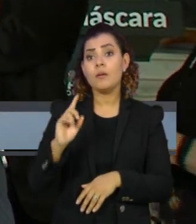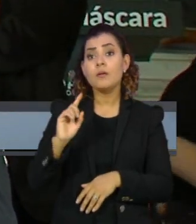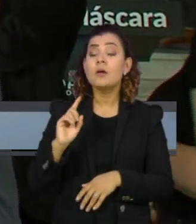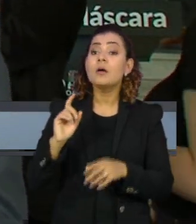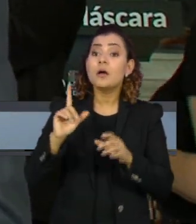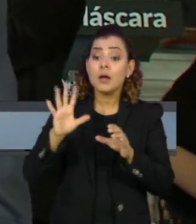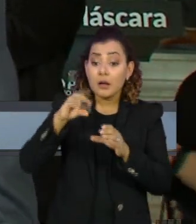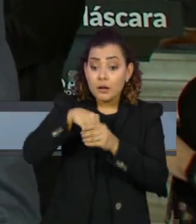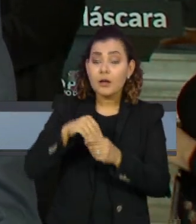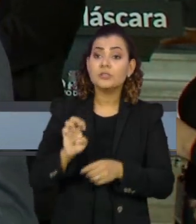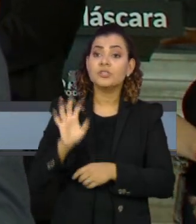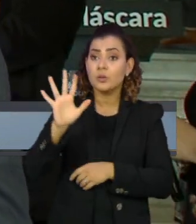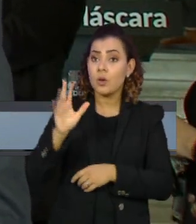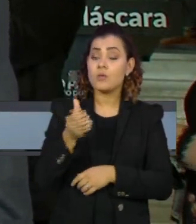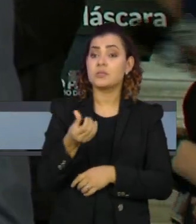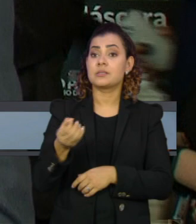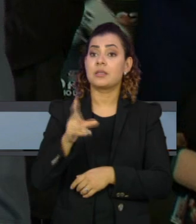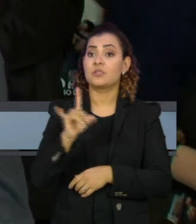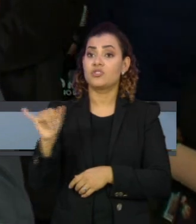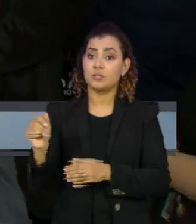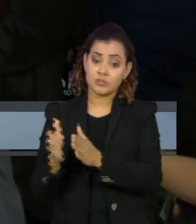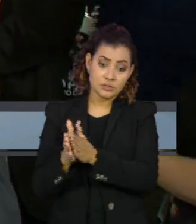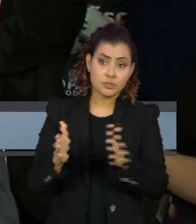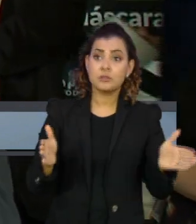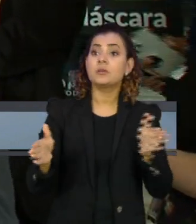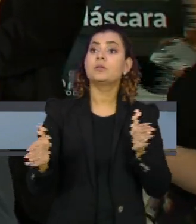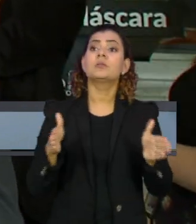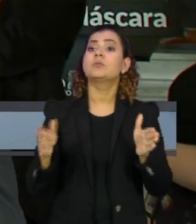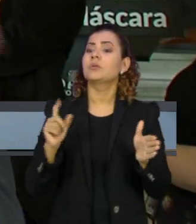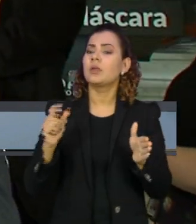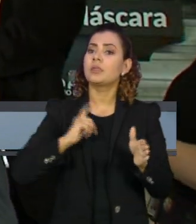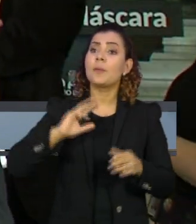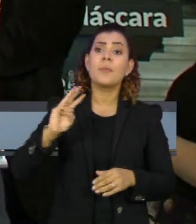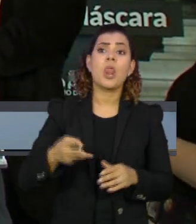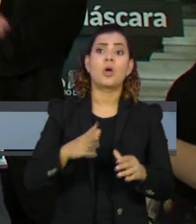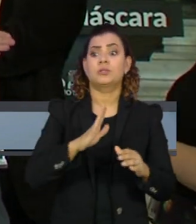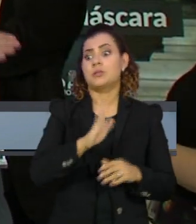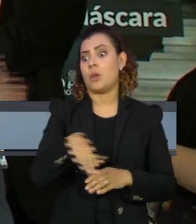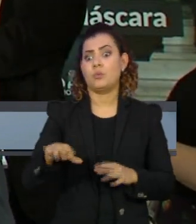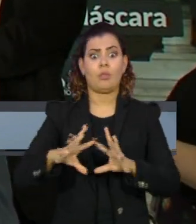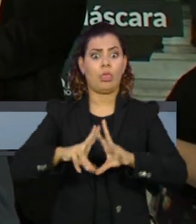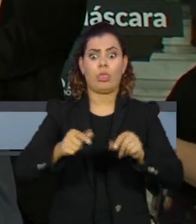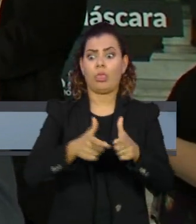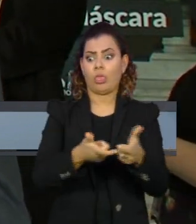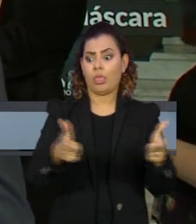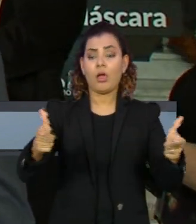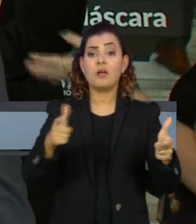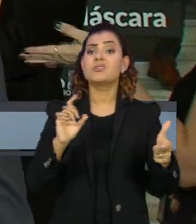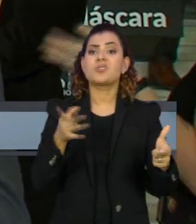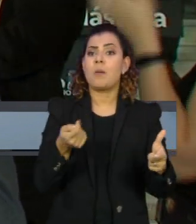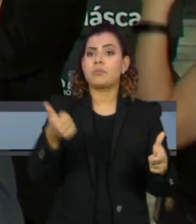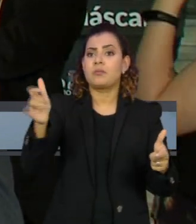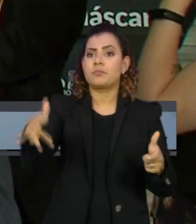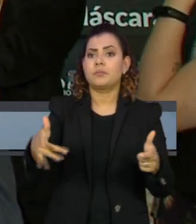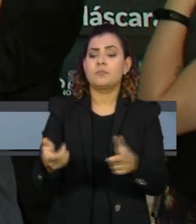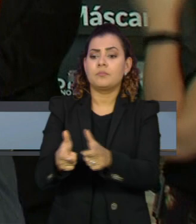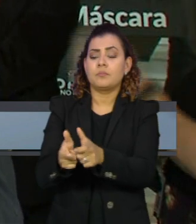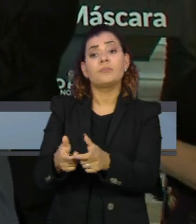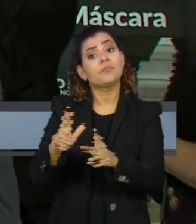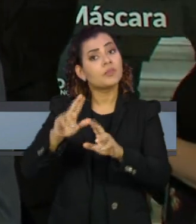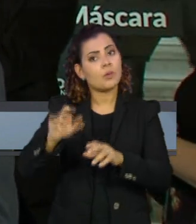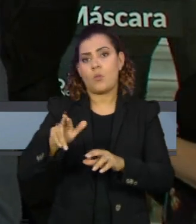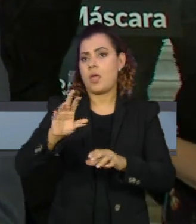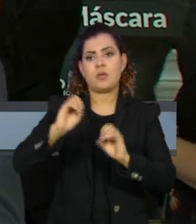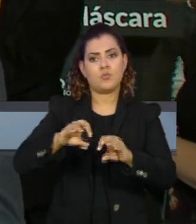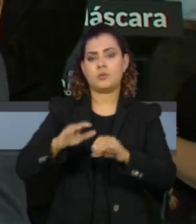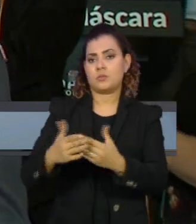rede estadual, em 60 dias, no universo de milhões de alunos, portanto, não é hoje o problema da educação. Por